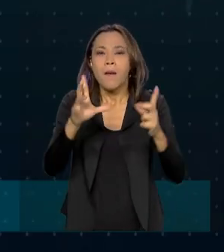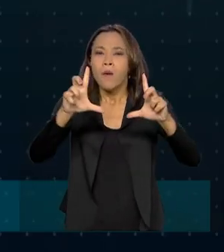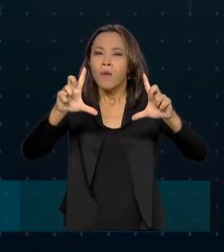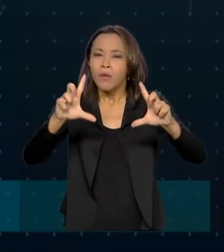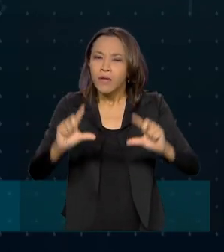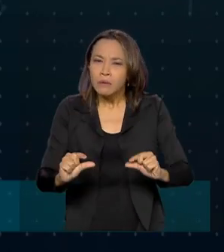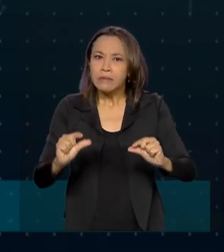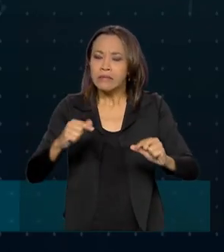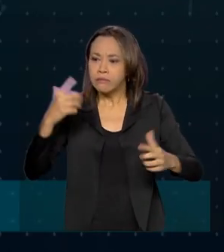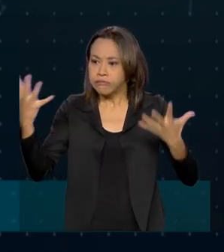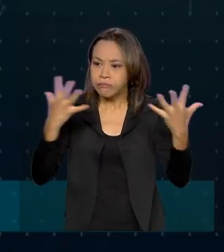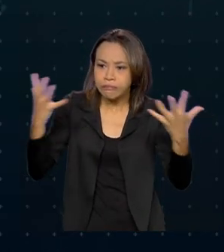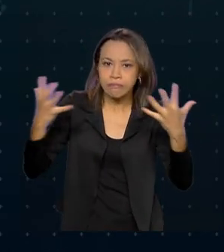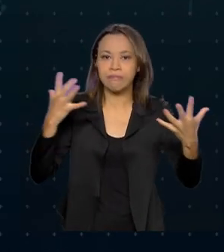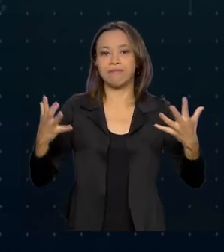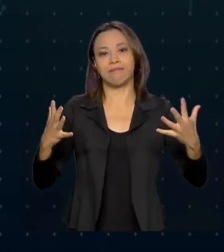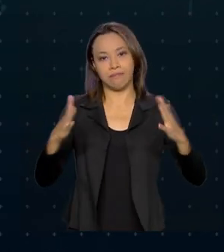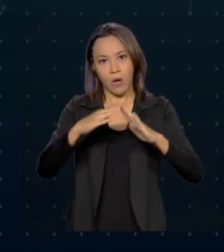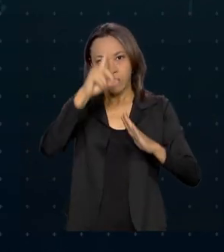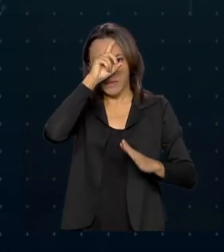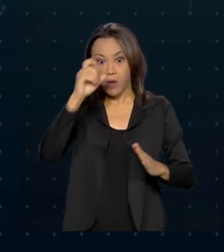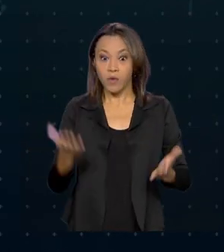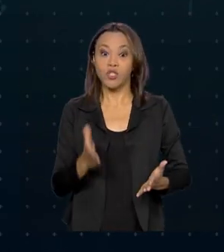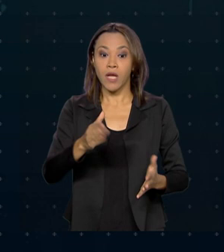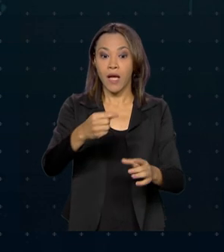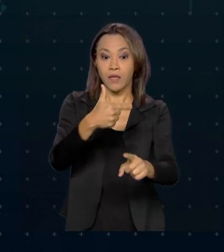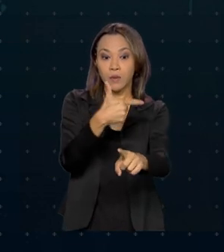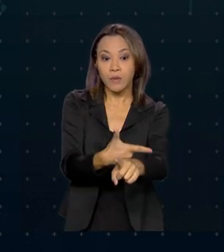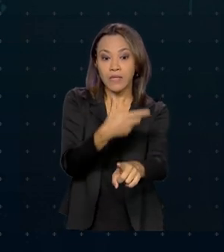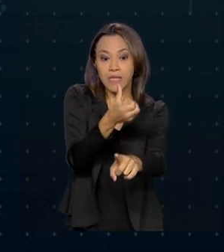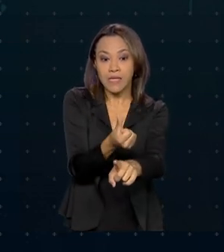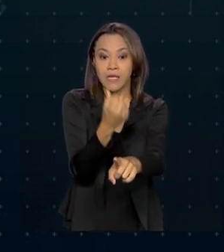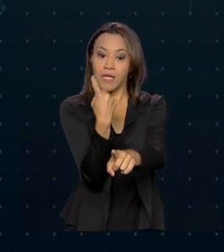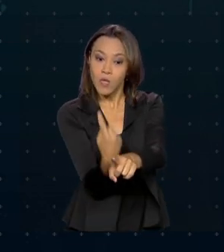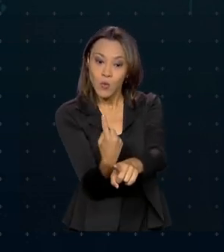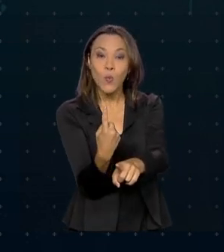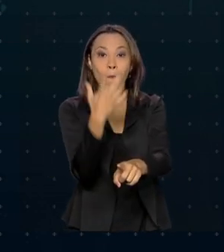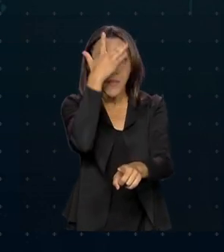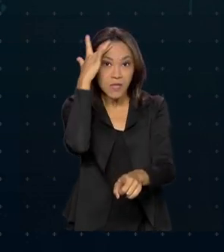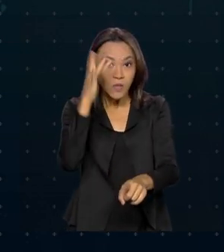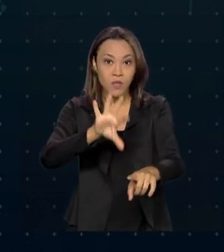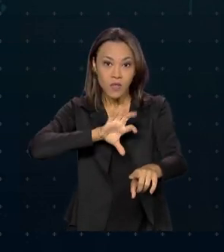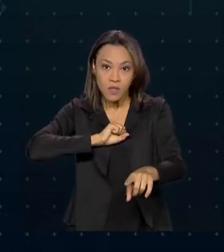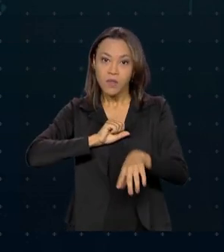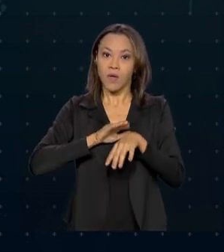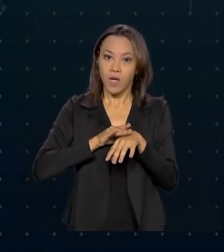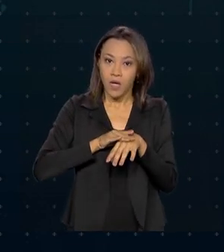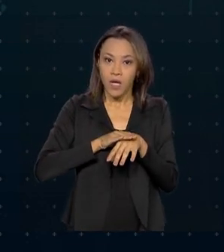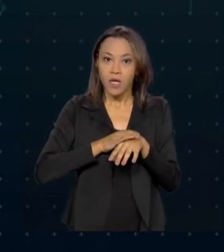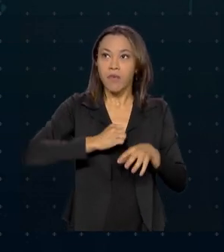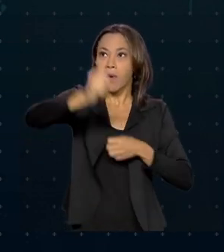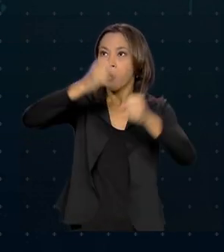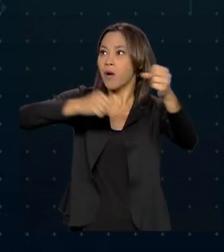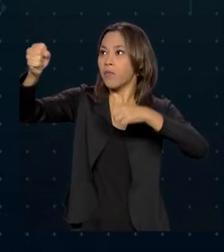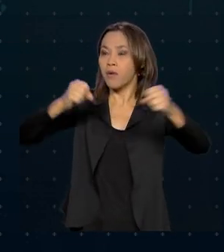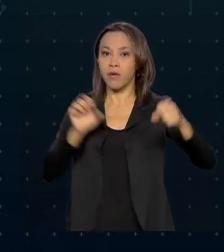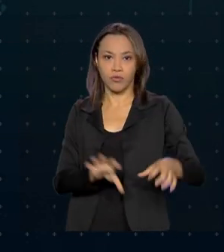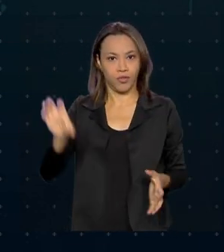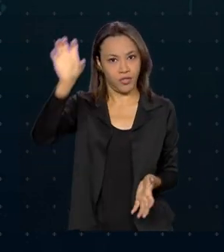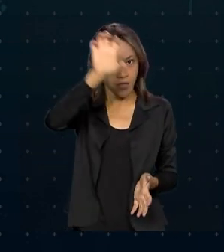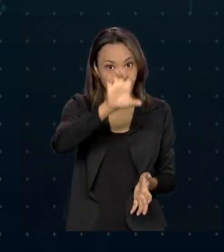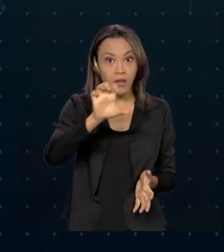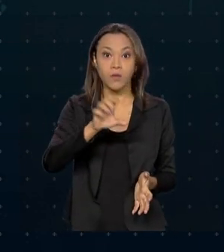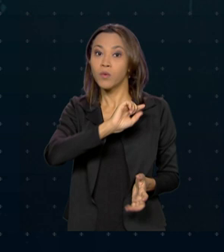neste ano, já foram transferidos 261 pacientes com Covid-19 para outros estados. O objetivo